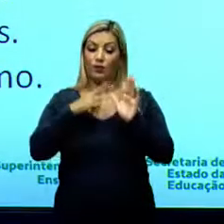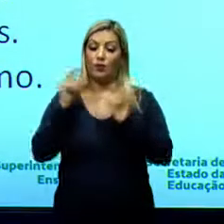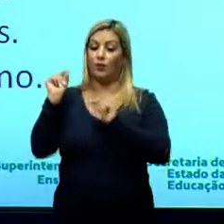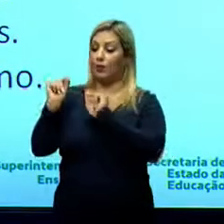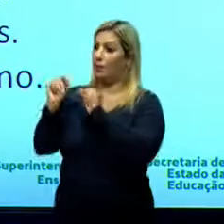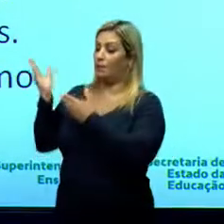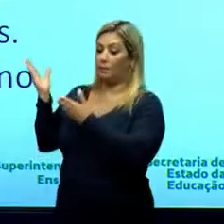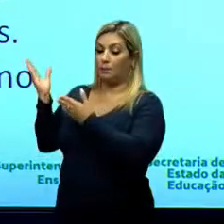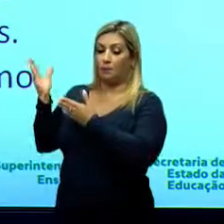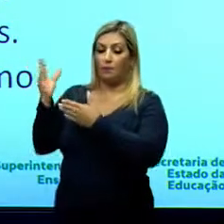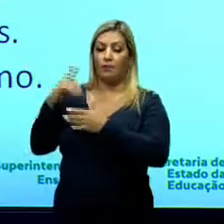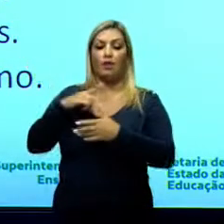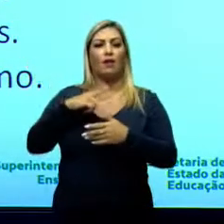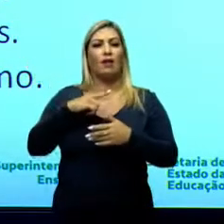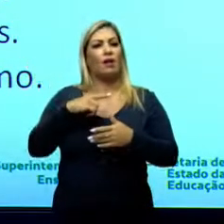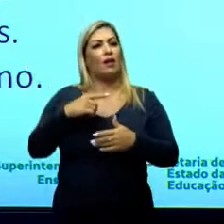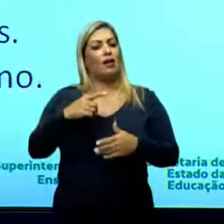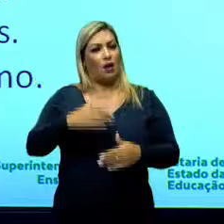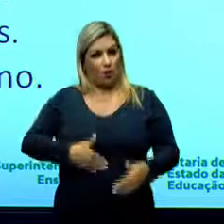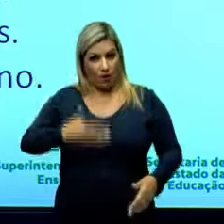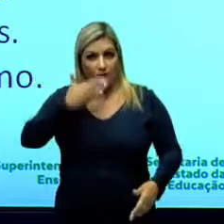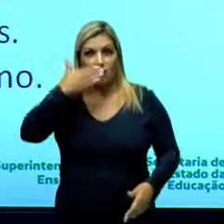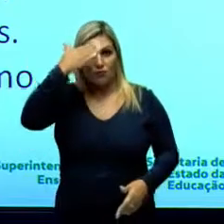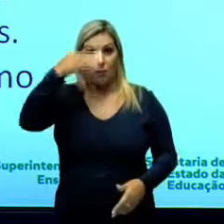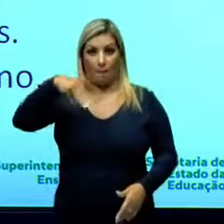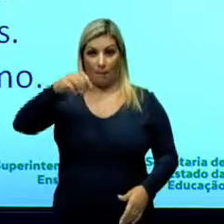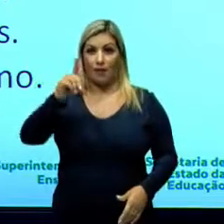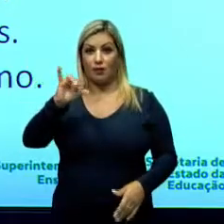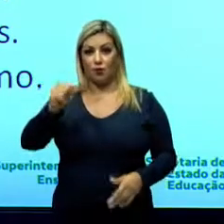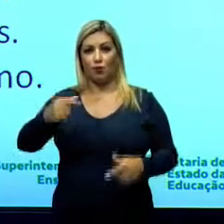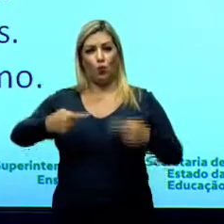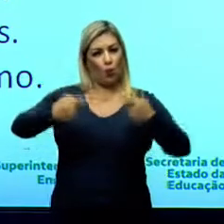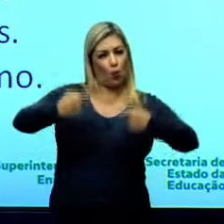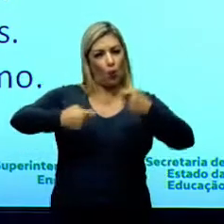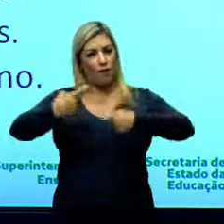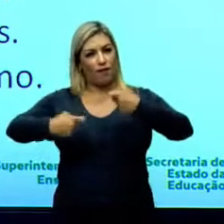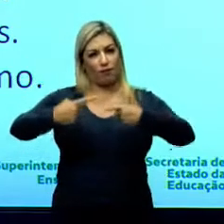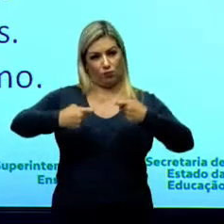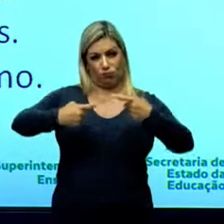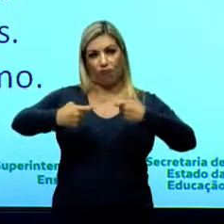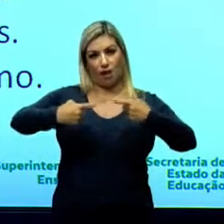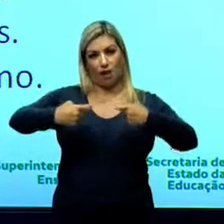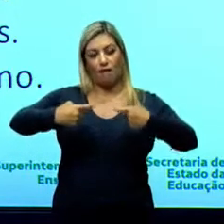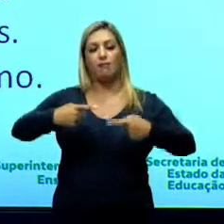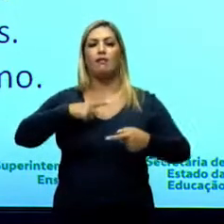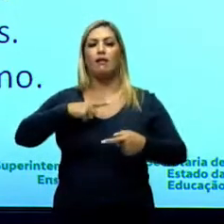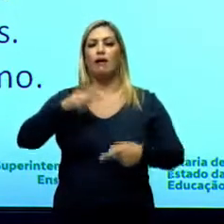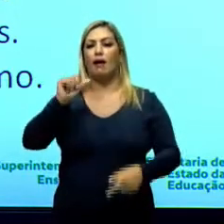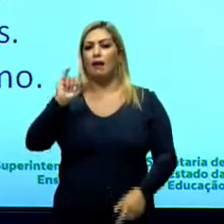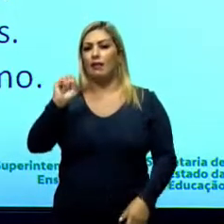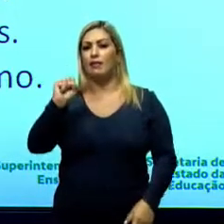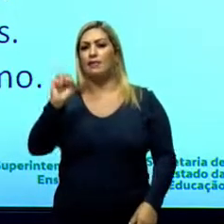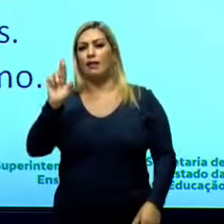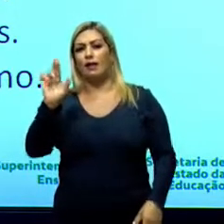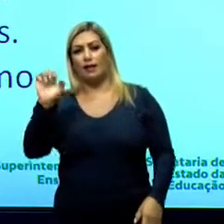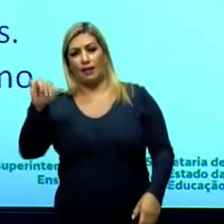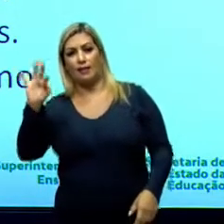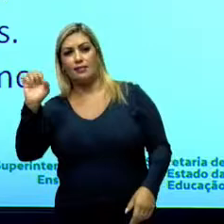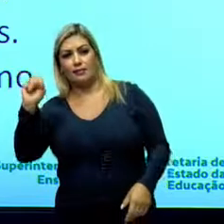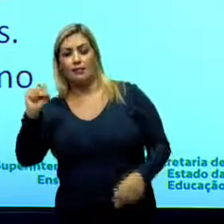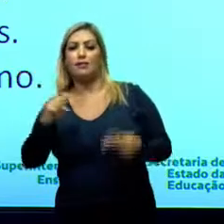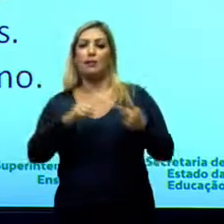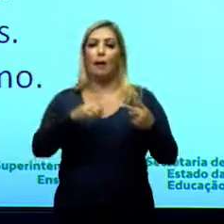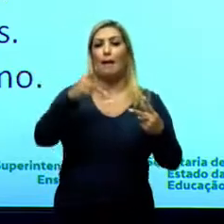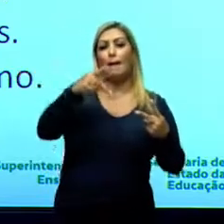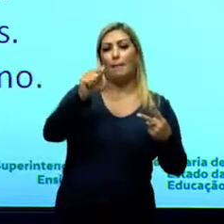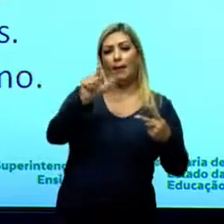questão sobre o Oriente Médio. Então, principalmente o conflito entre israelenses e palestinos. Bem, a gente tem, assim, letra